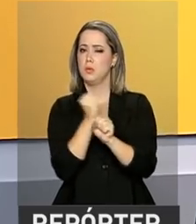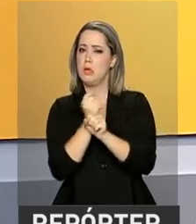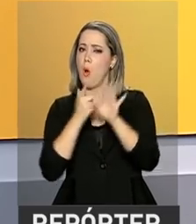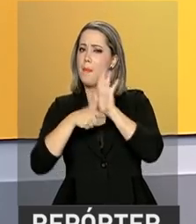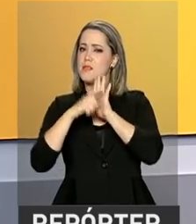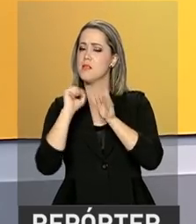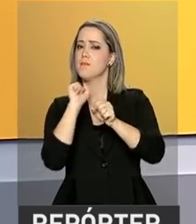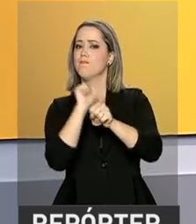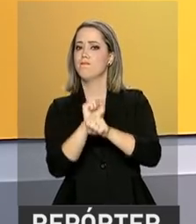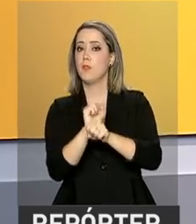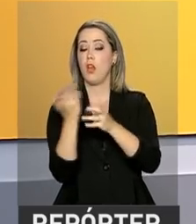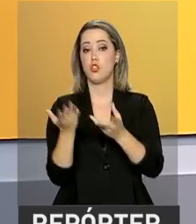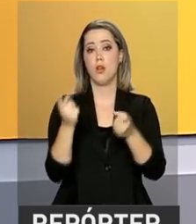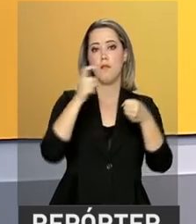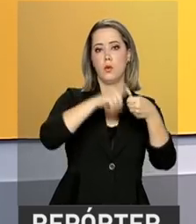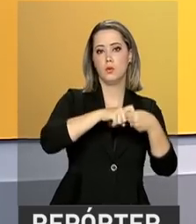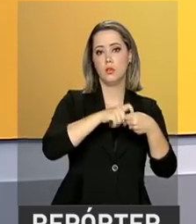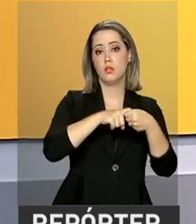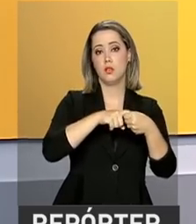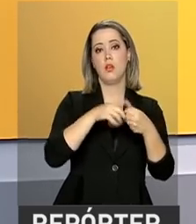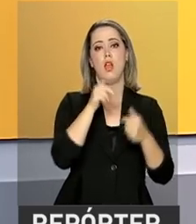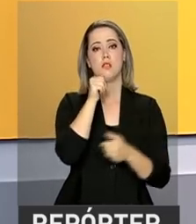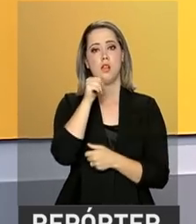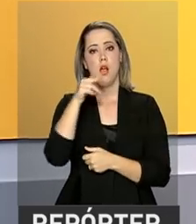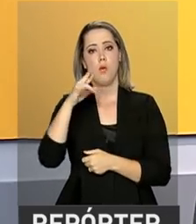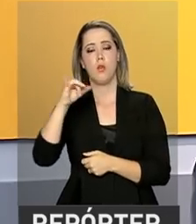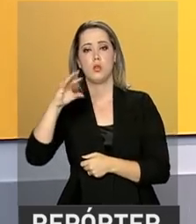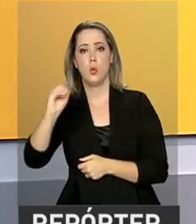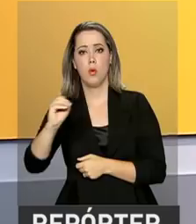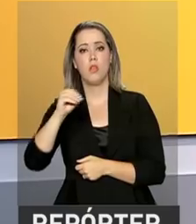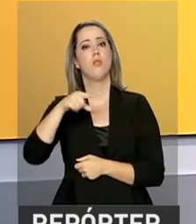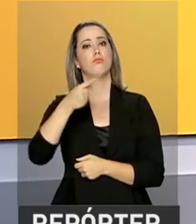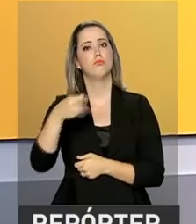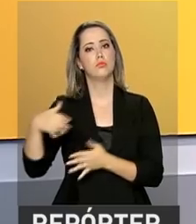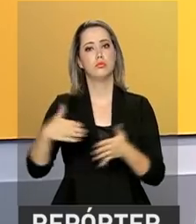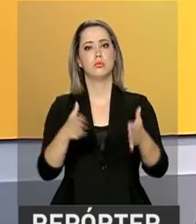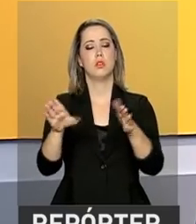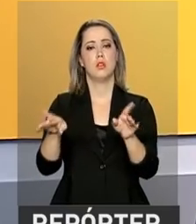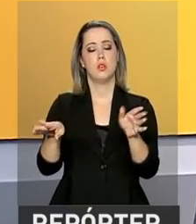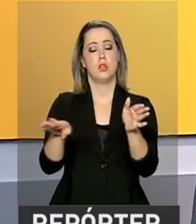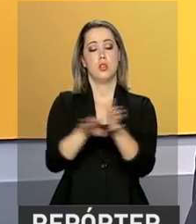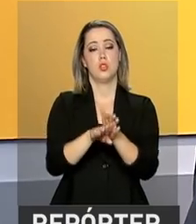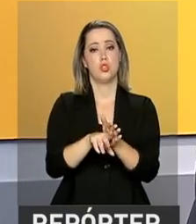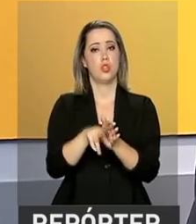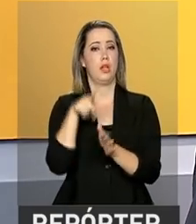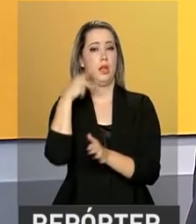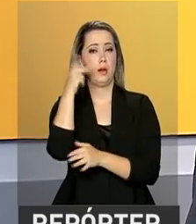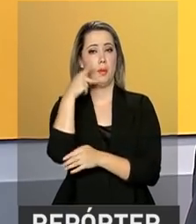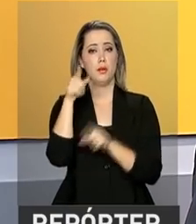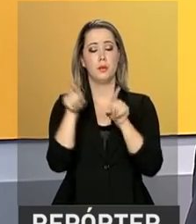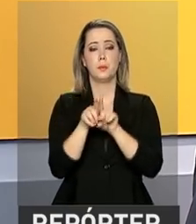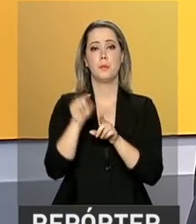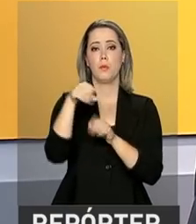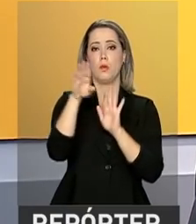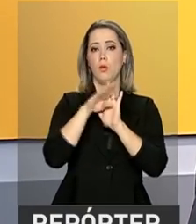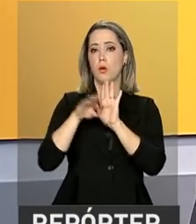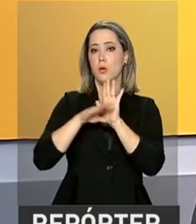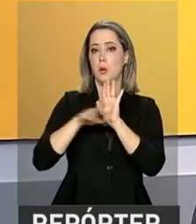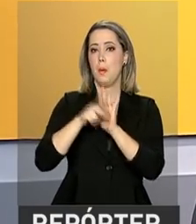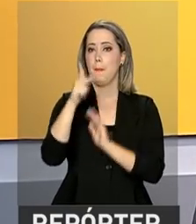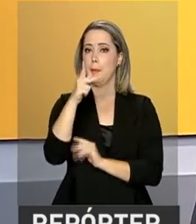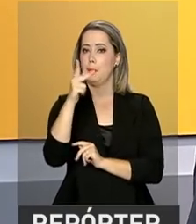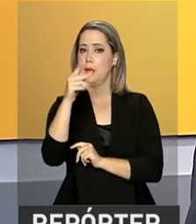Obras paradas foram retomadas, as águas do Rio São Francisco chegaram a Paraíba e o programa de parcerias de investimento,